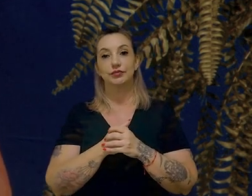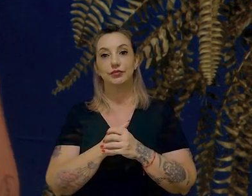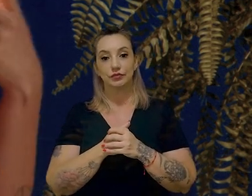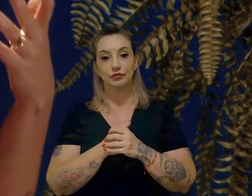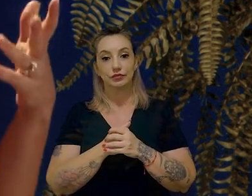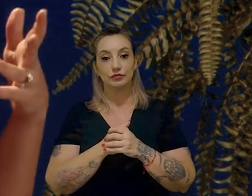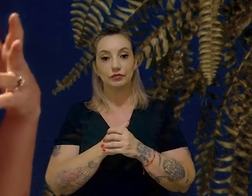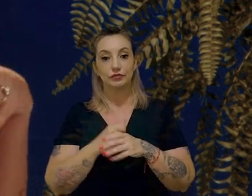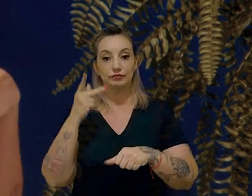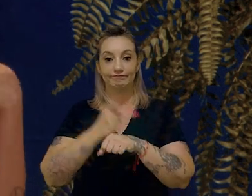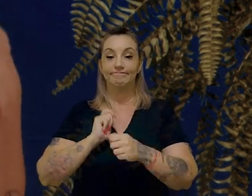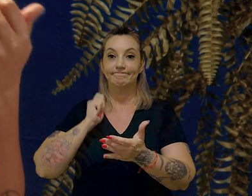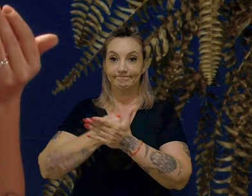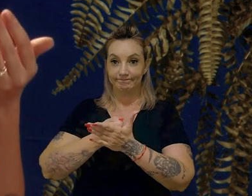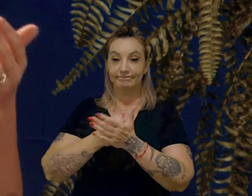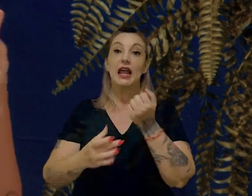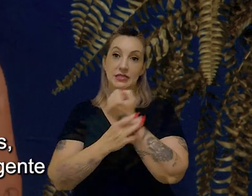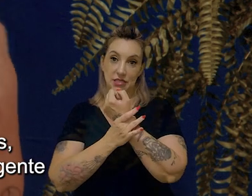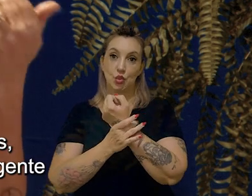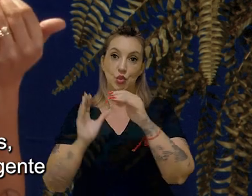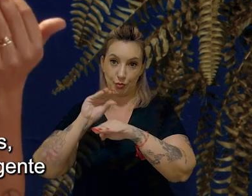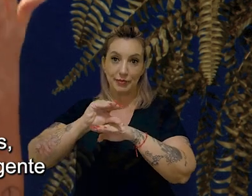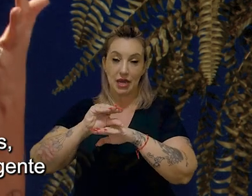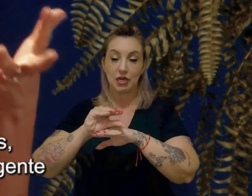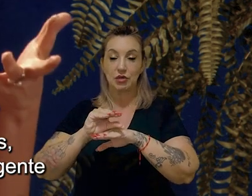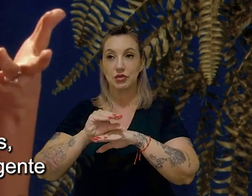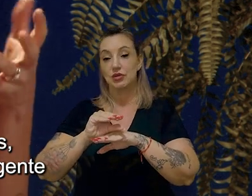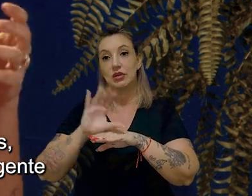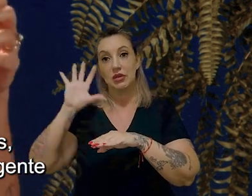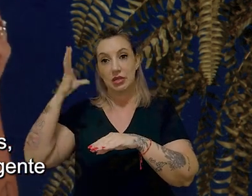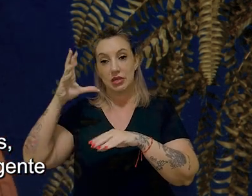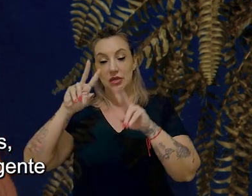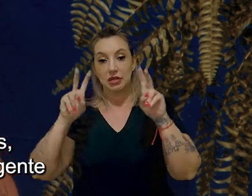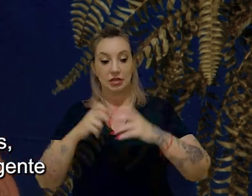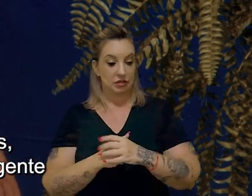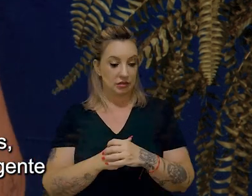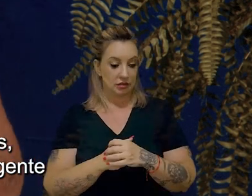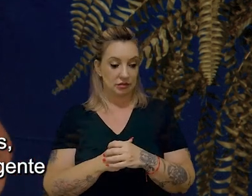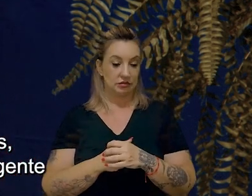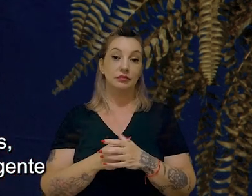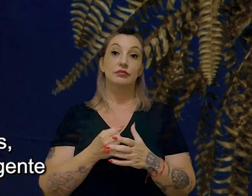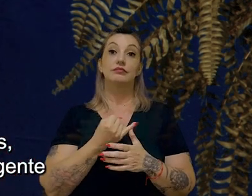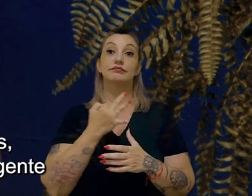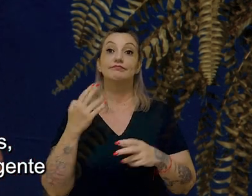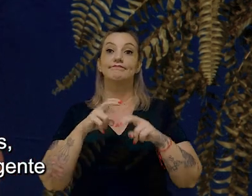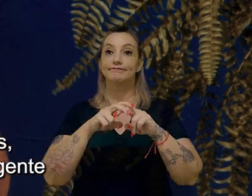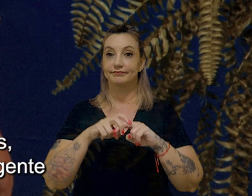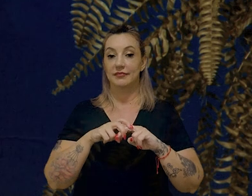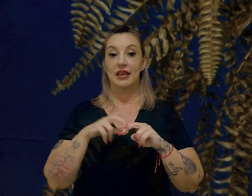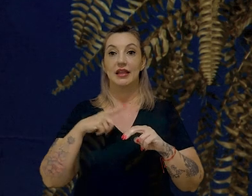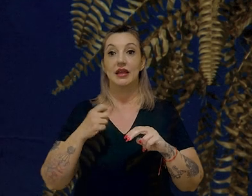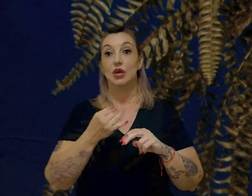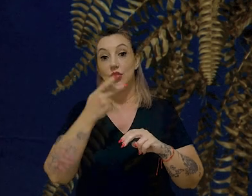prêmio pago na parte de riscos climáticos, por questões climáticas, e muito se dá, porque agora tem